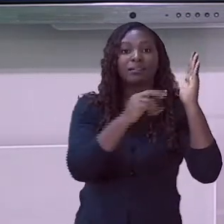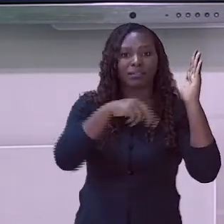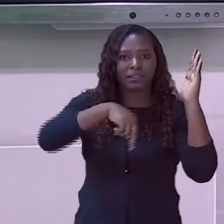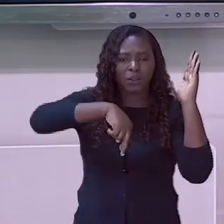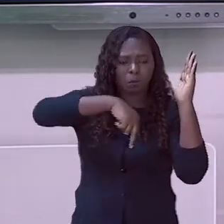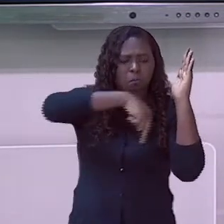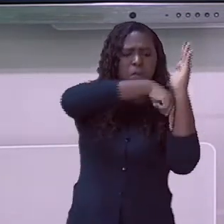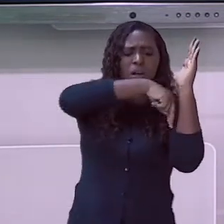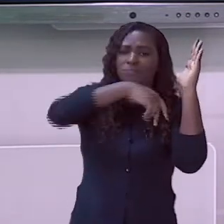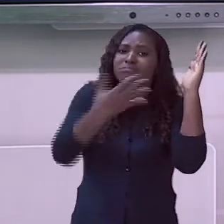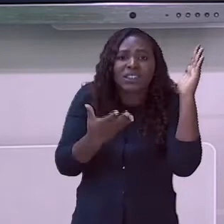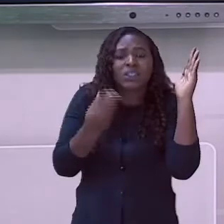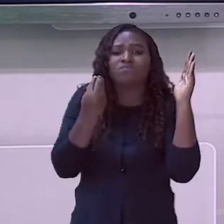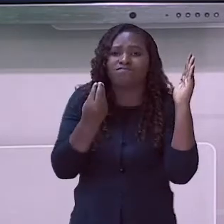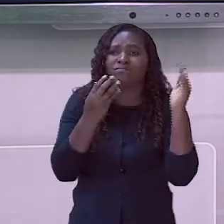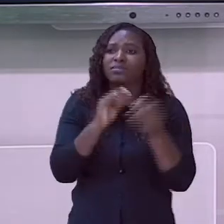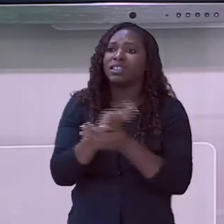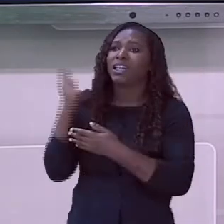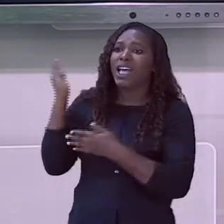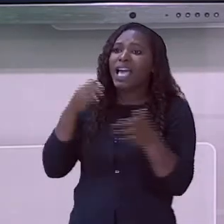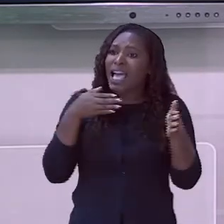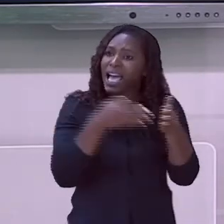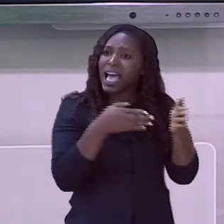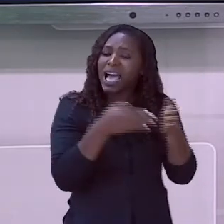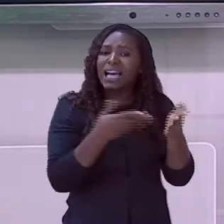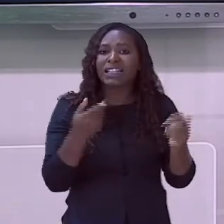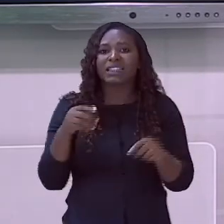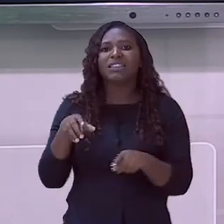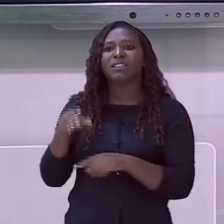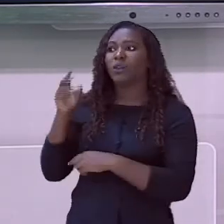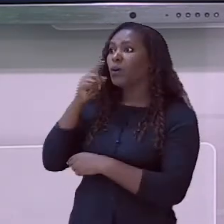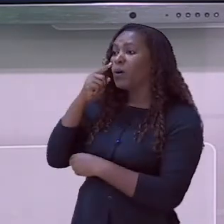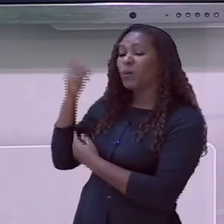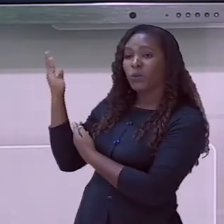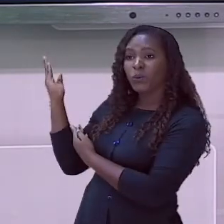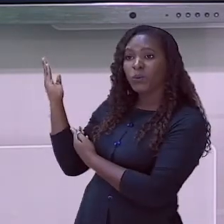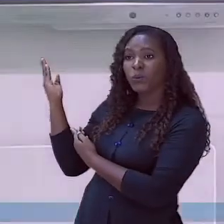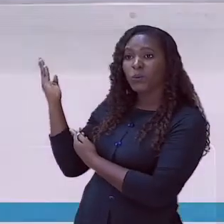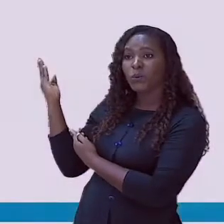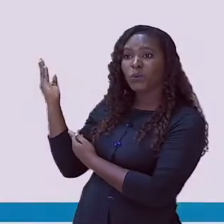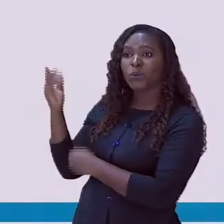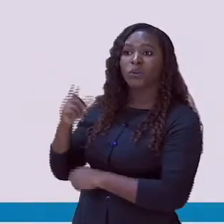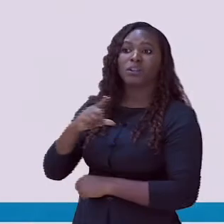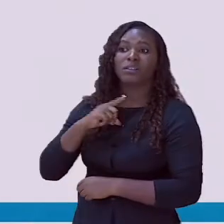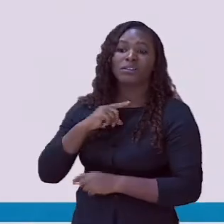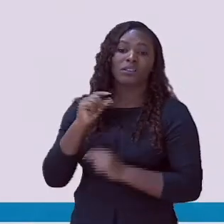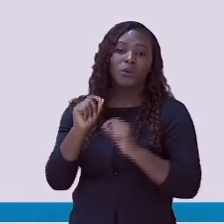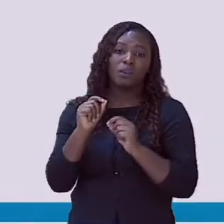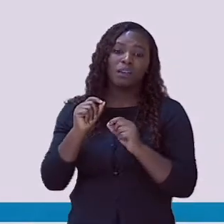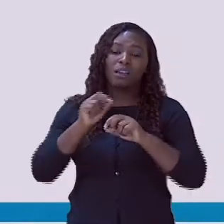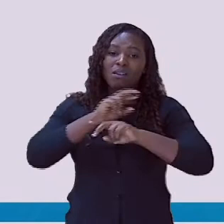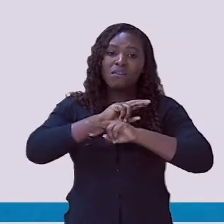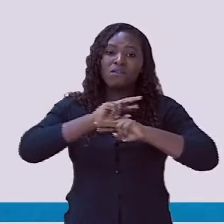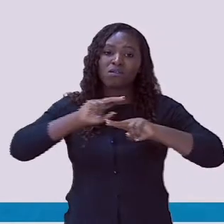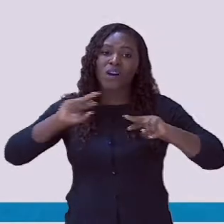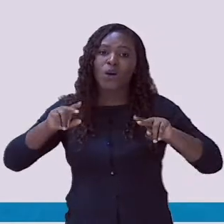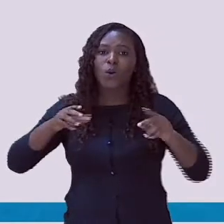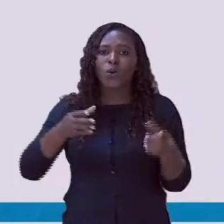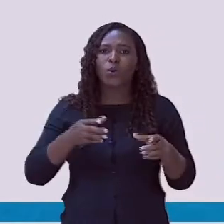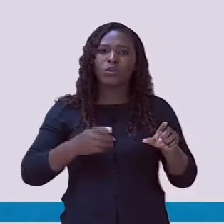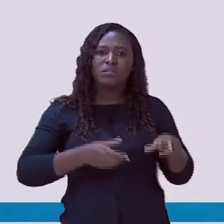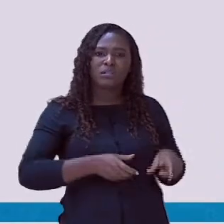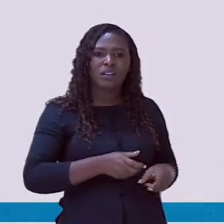temos o piso tátil, mas tem um poste com uma lixeira bem no meio. Aqui a gente tem uma placa,